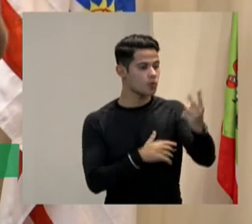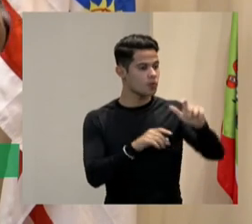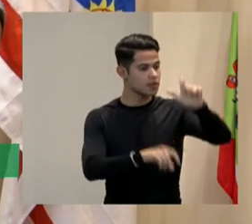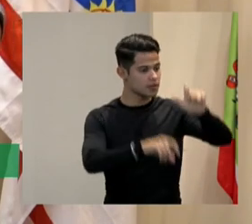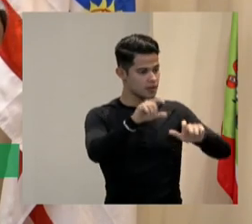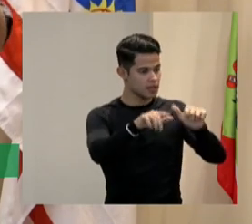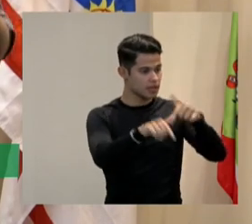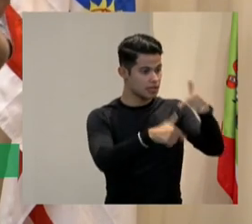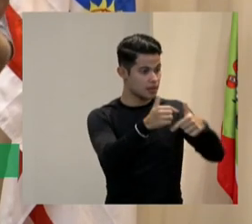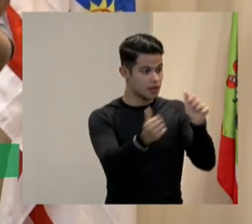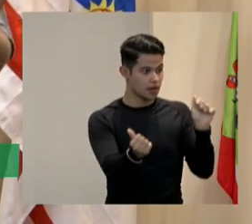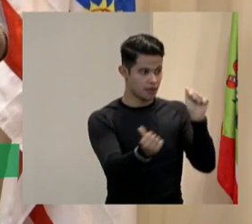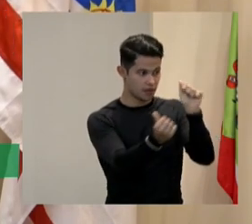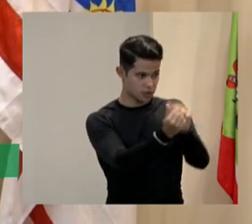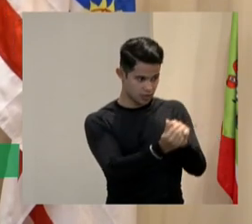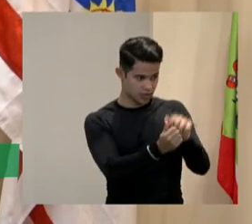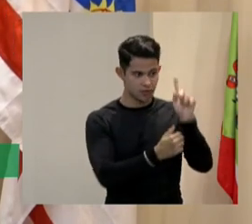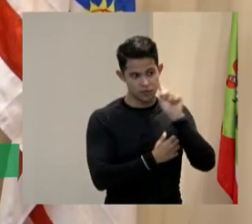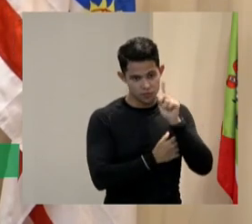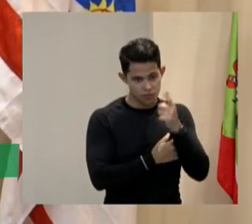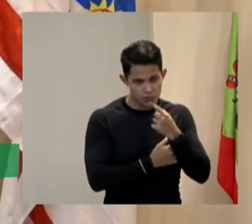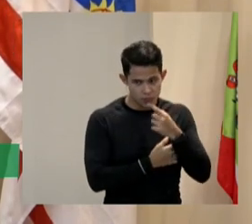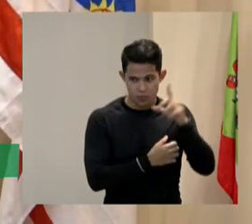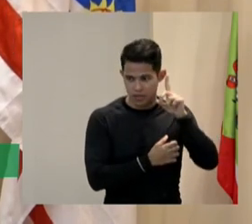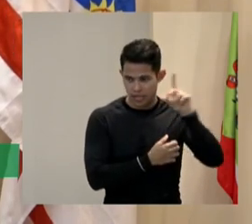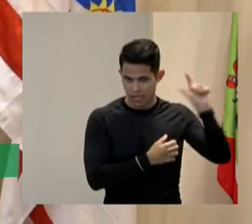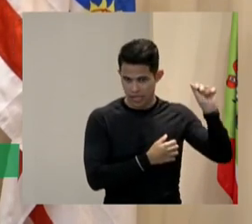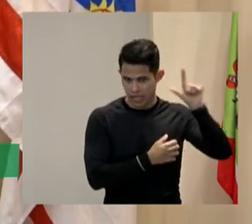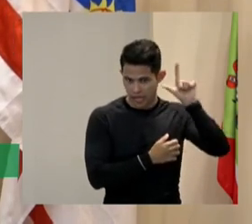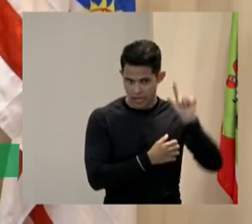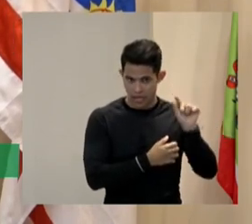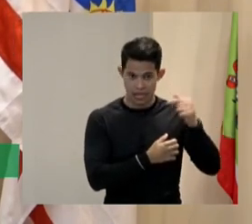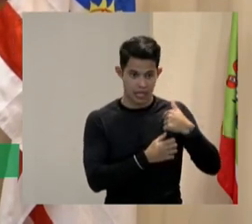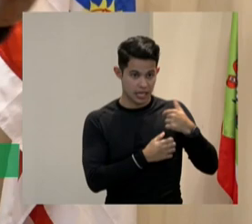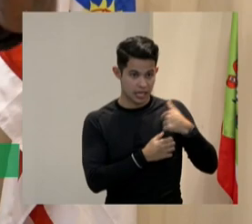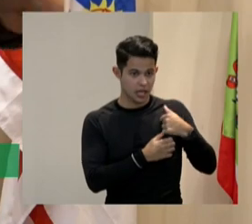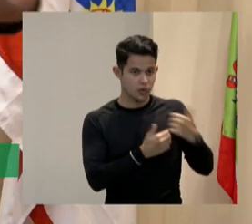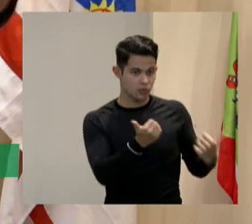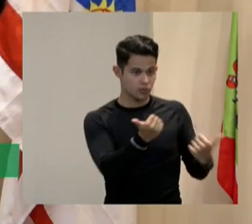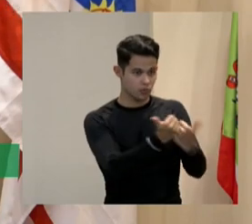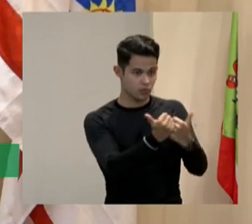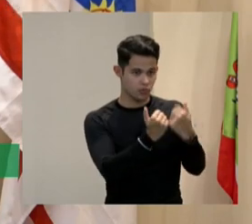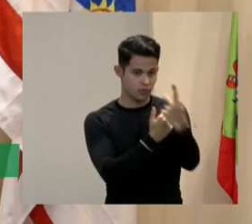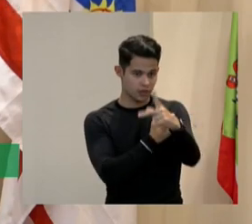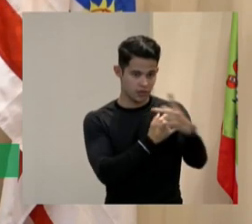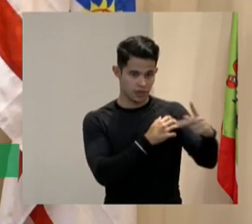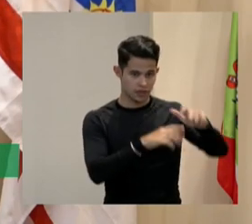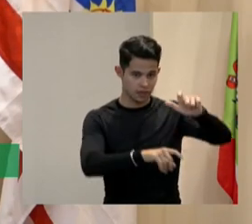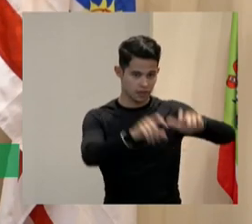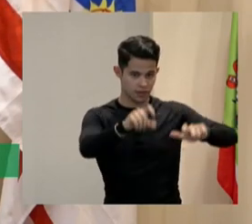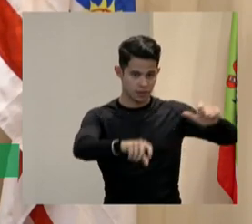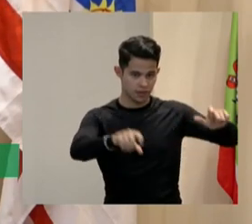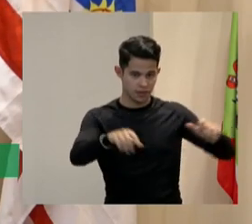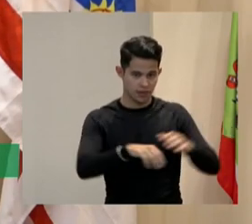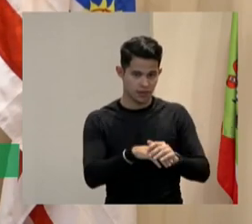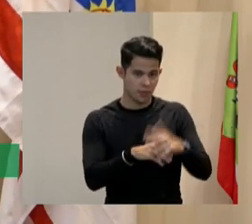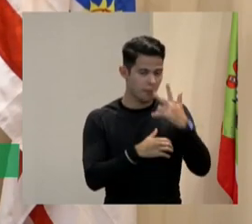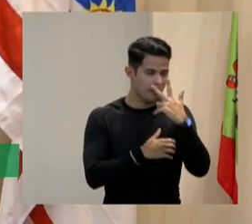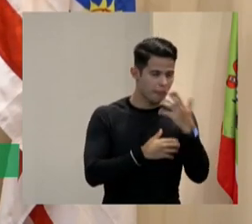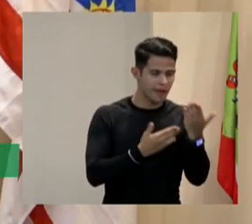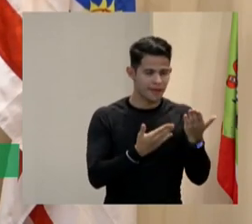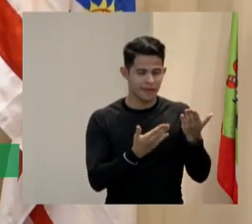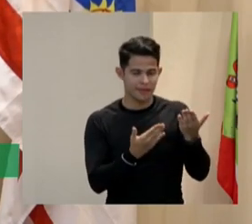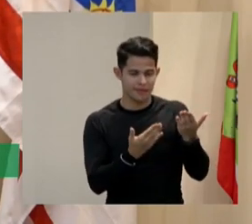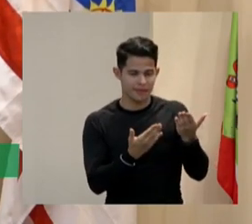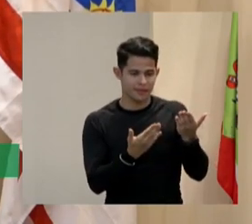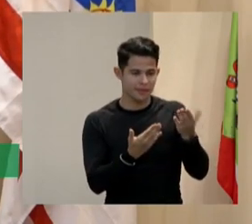trabalhavam comigo deficiente auditiva e eram essa condição e no caso eu era o tutor delas então parece coisa boa mas tem